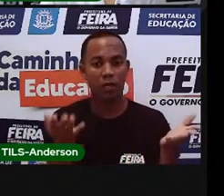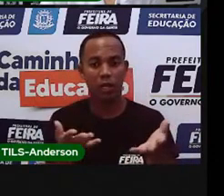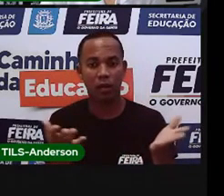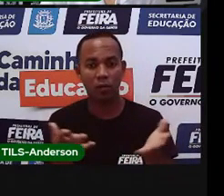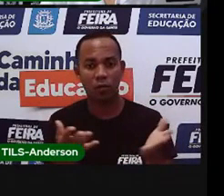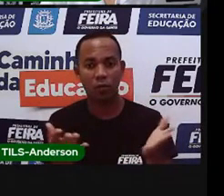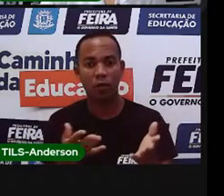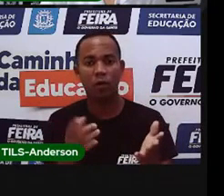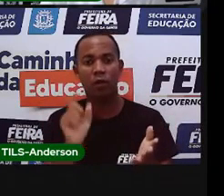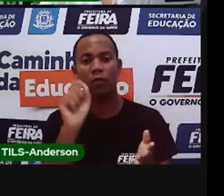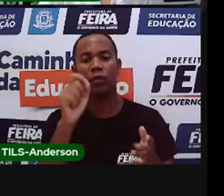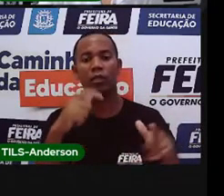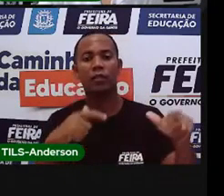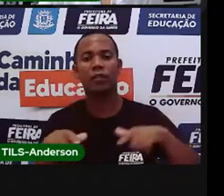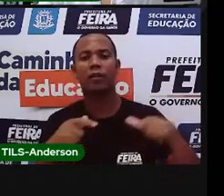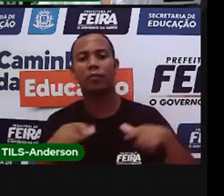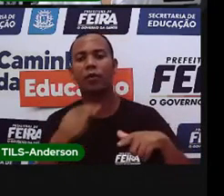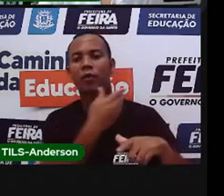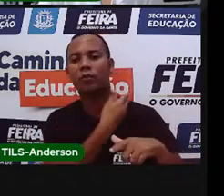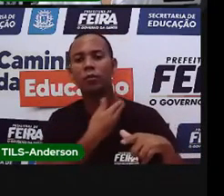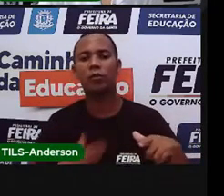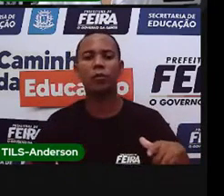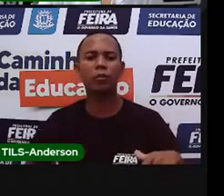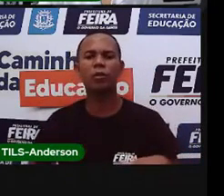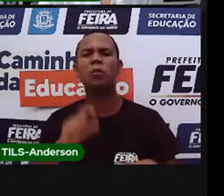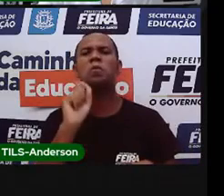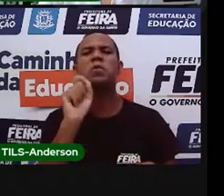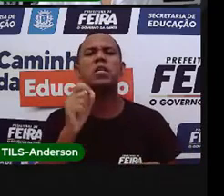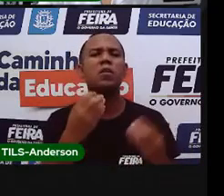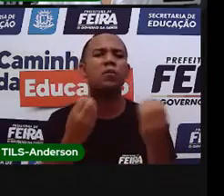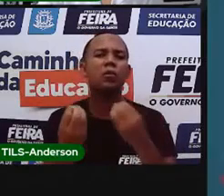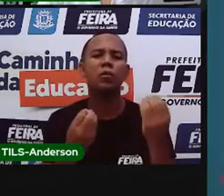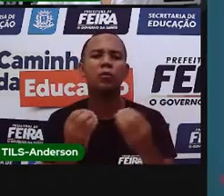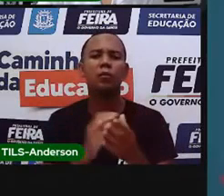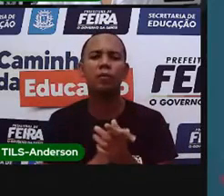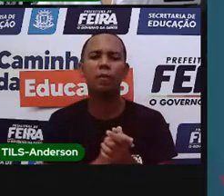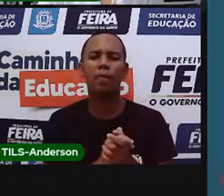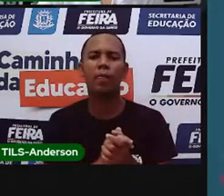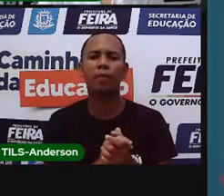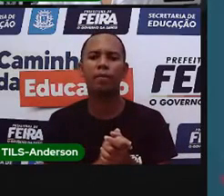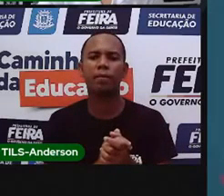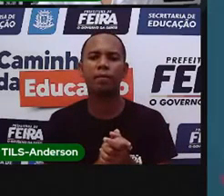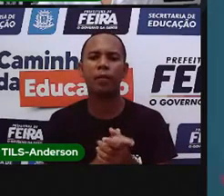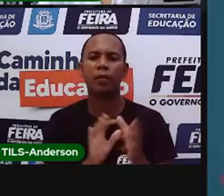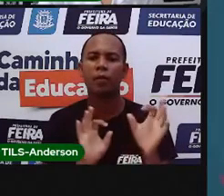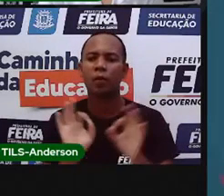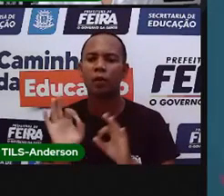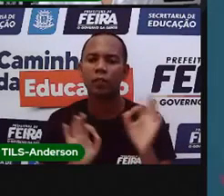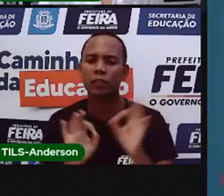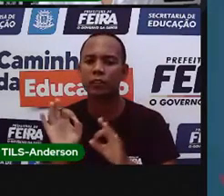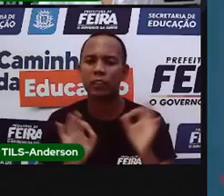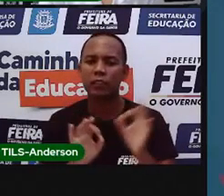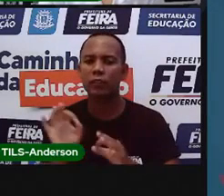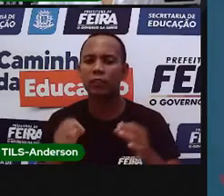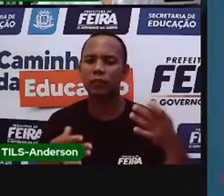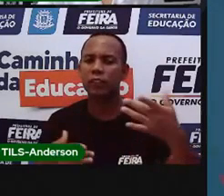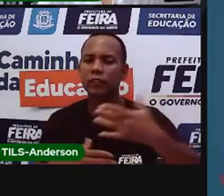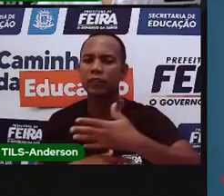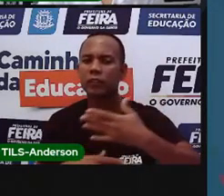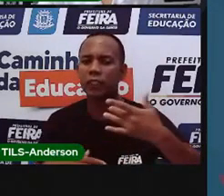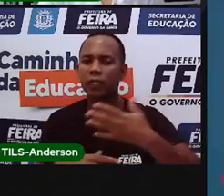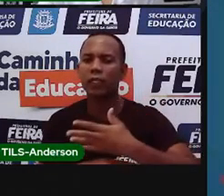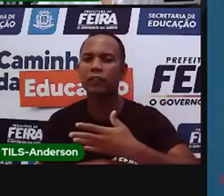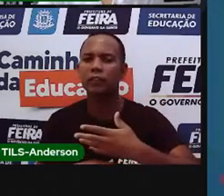o que são os serviços públicos e para que eles servem. A organização e funcionamento da